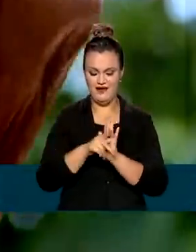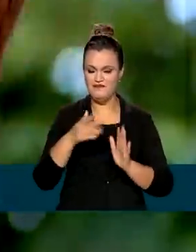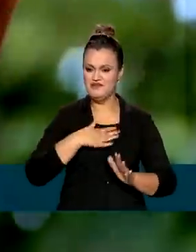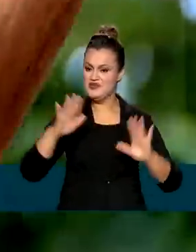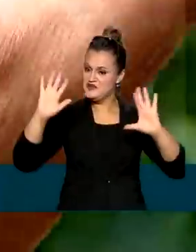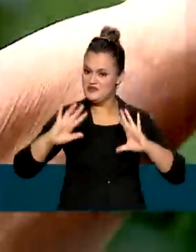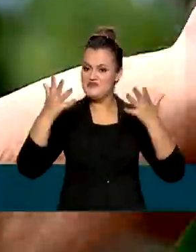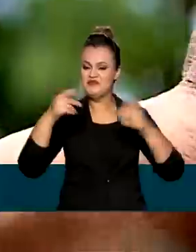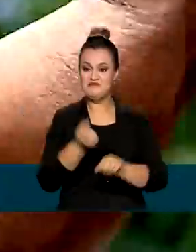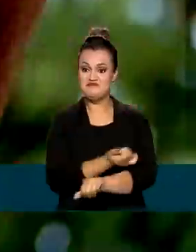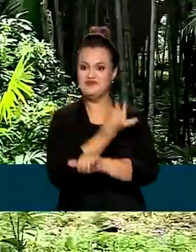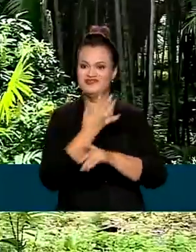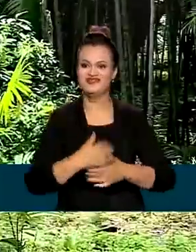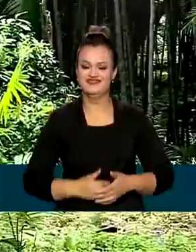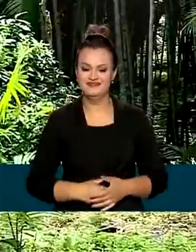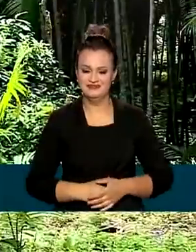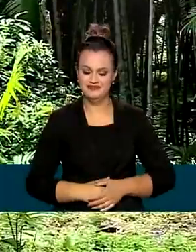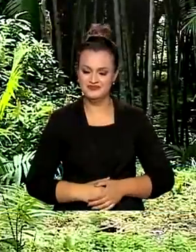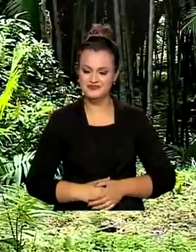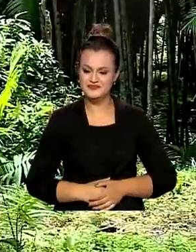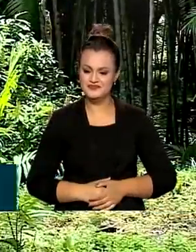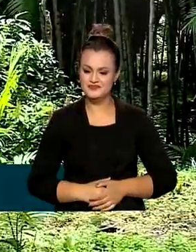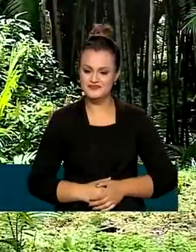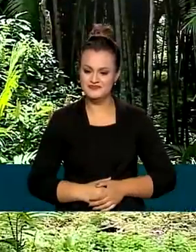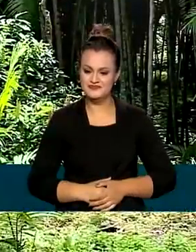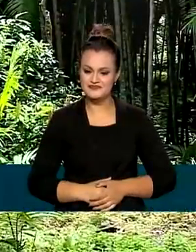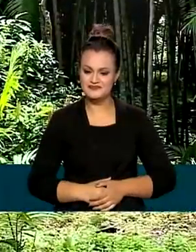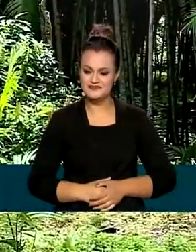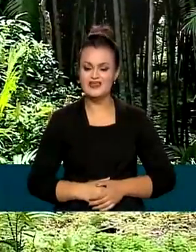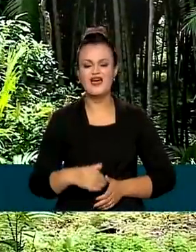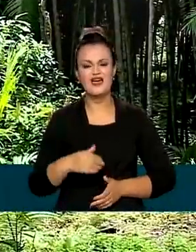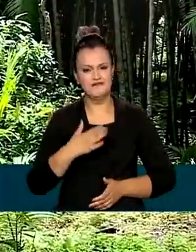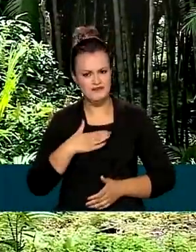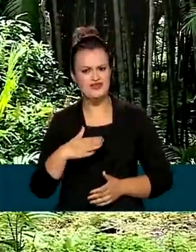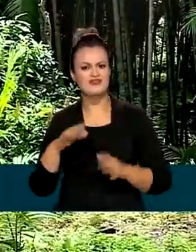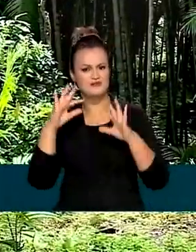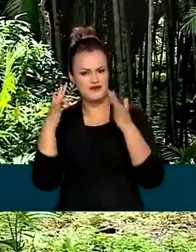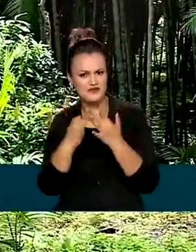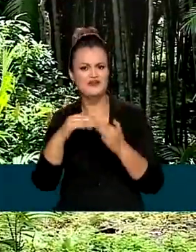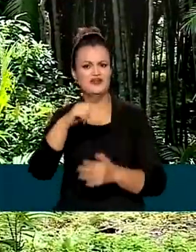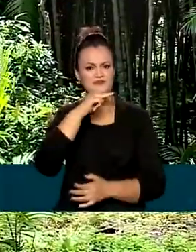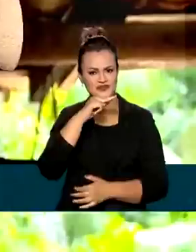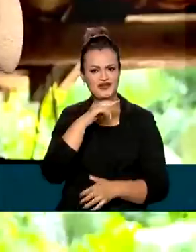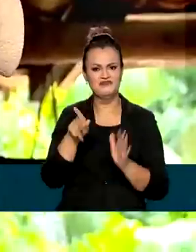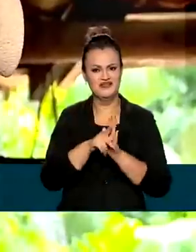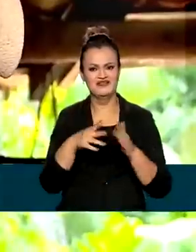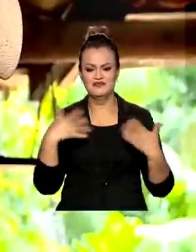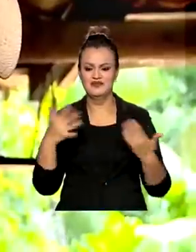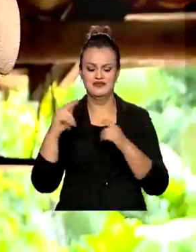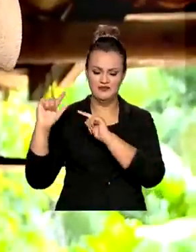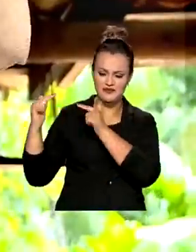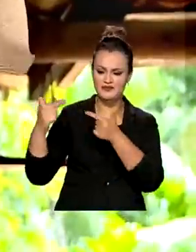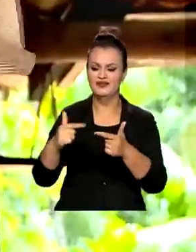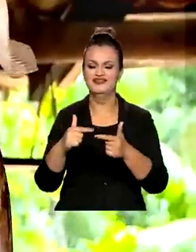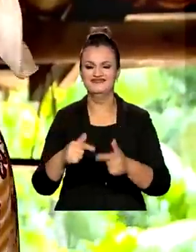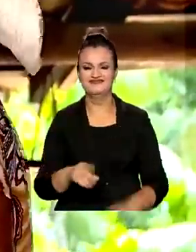comemora emocionada. Essa terra é sua, Dona Maria? Da minha família, dos meus filhos, dos meus netos e do meu esposo. Daniel.